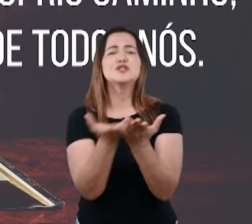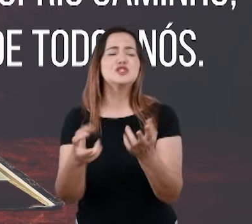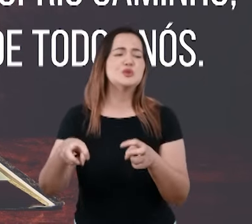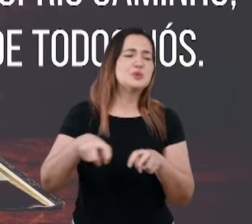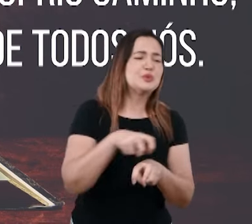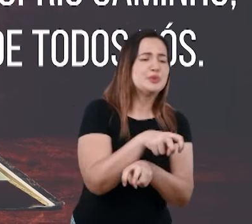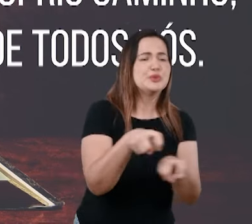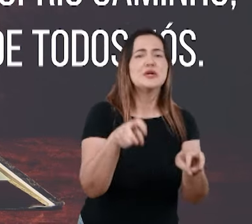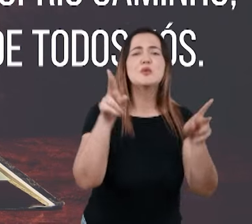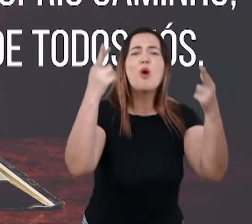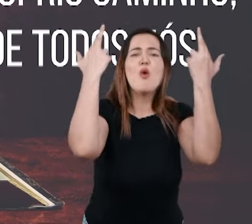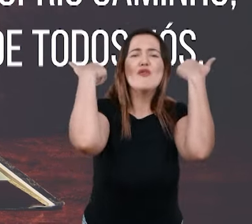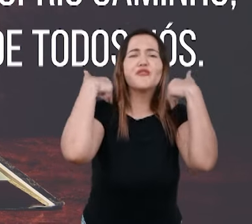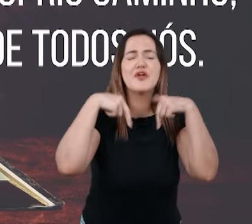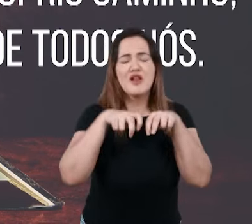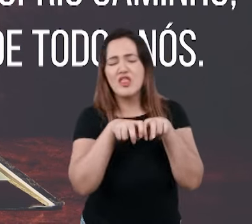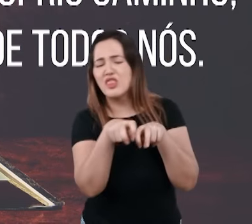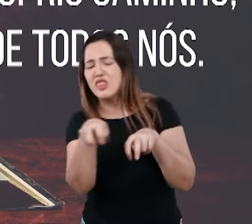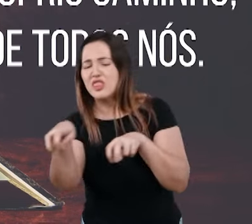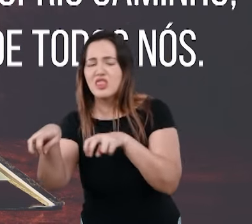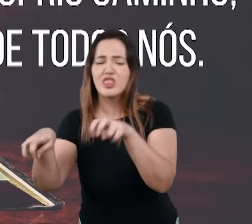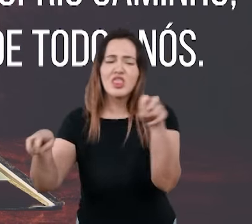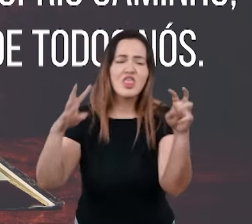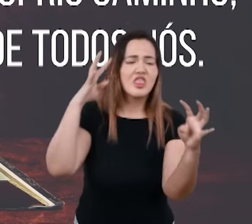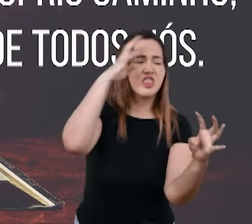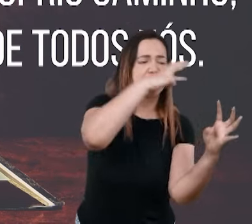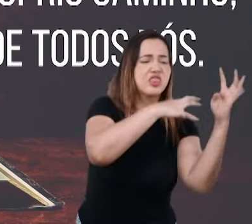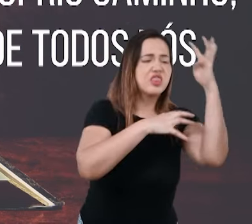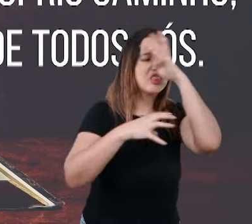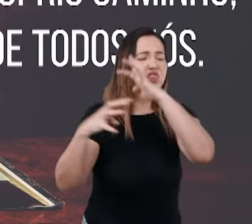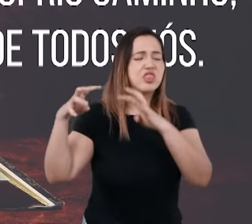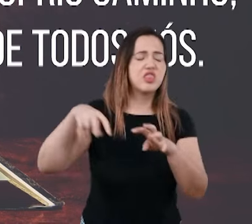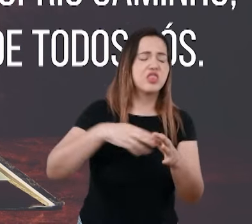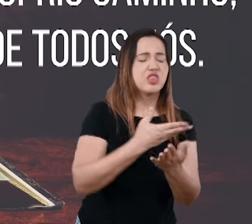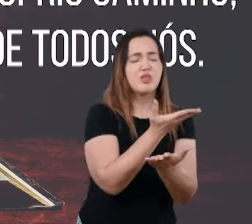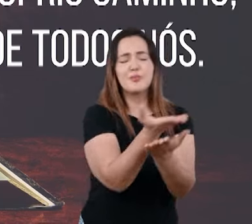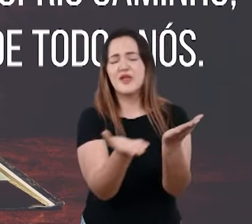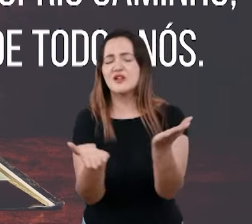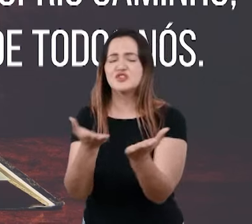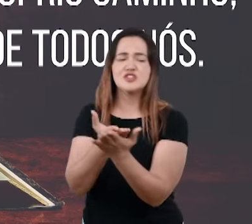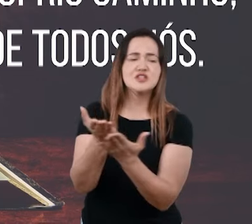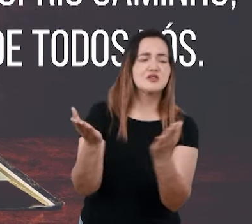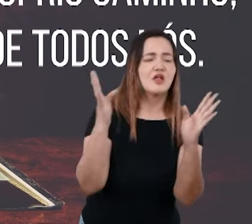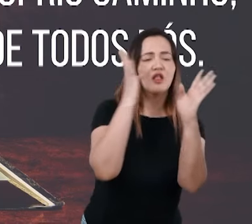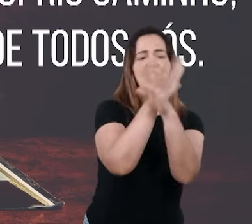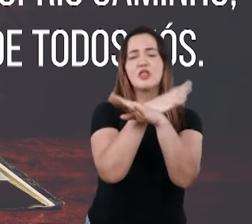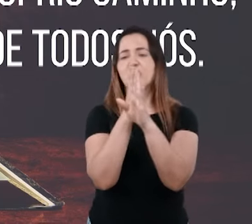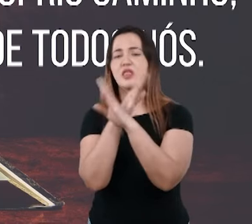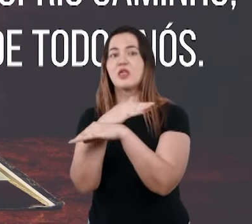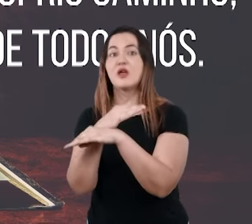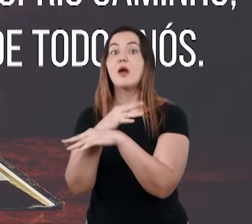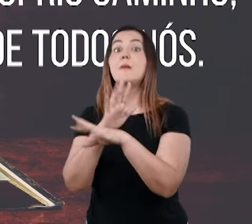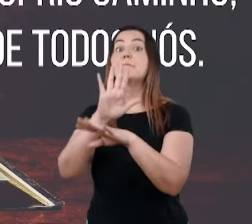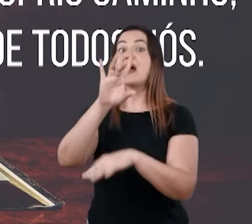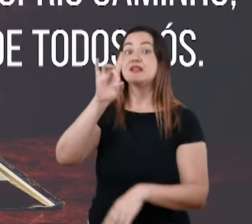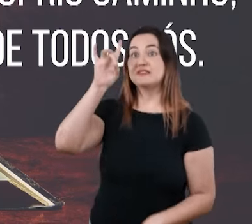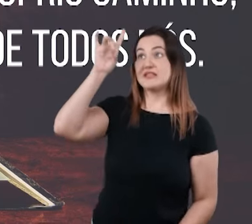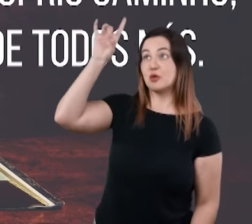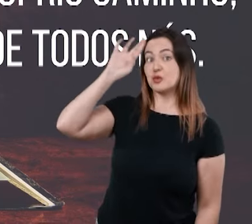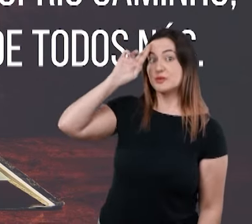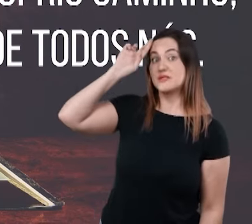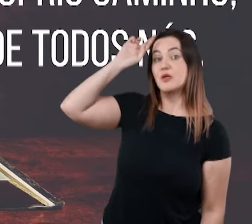ovelhas, cada um se desviava pelo seu próprio caminho, mas o Senhor fez cair sobre Ele a